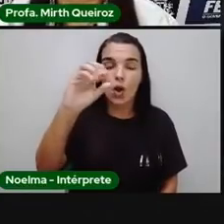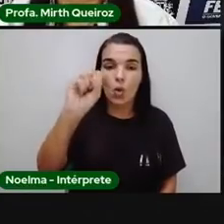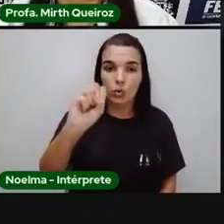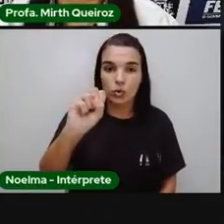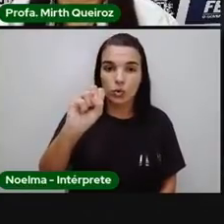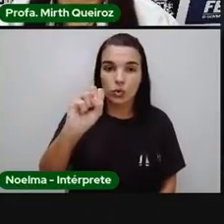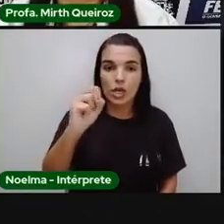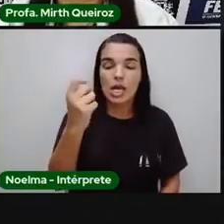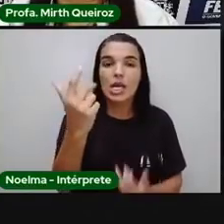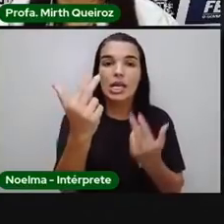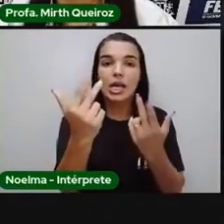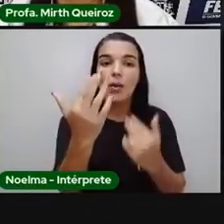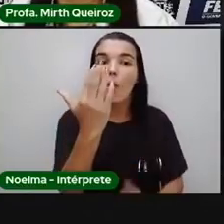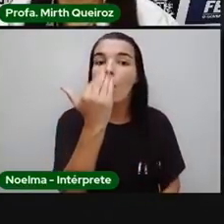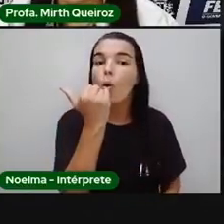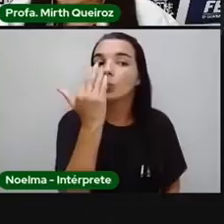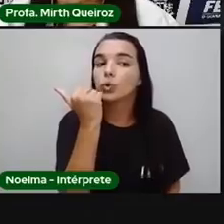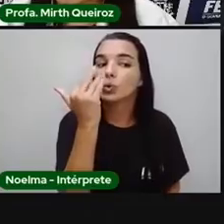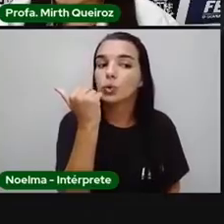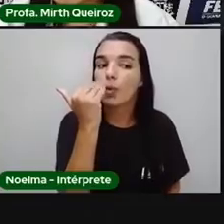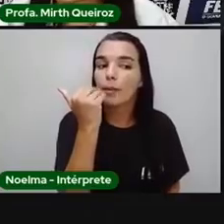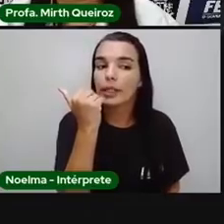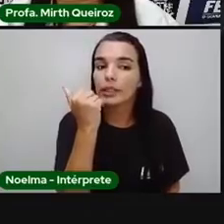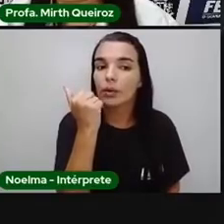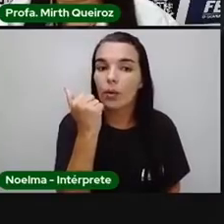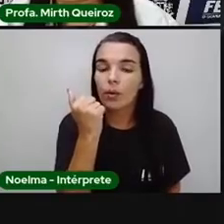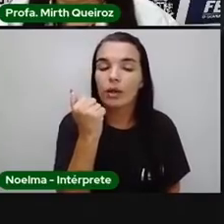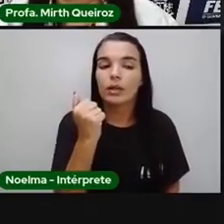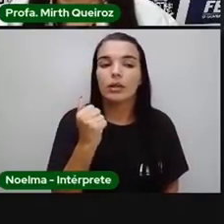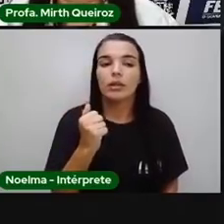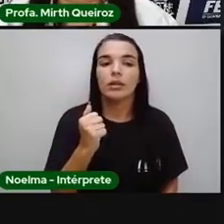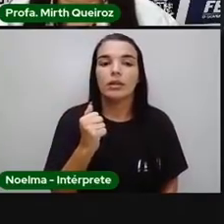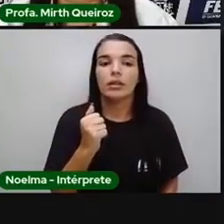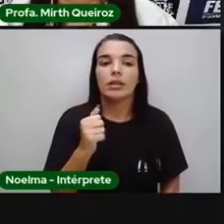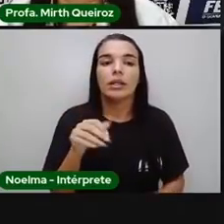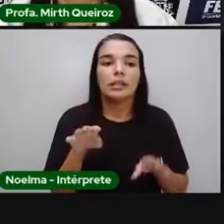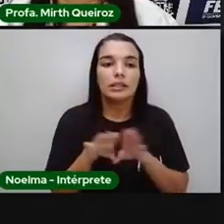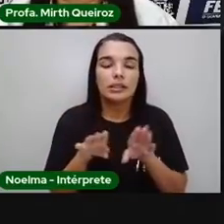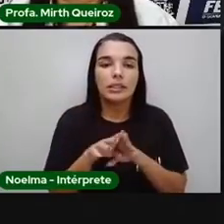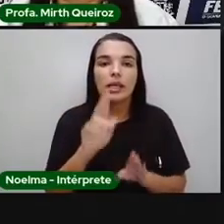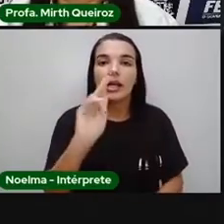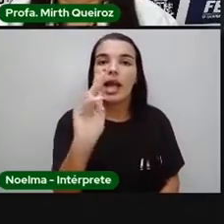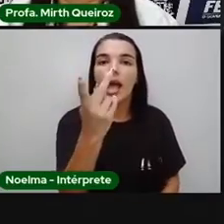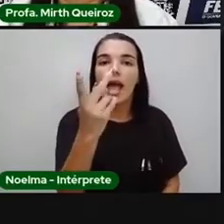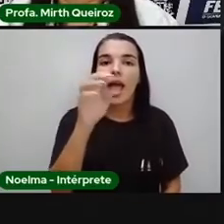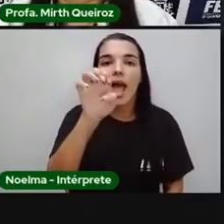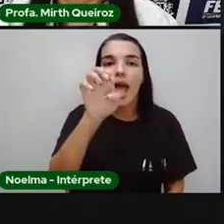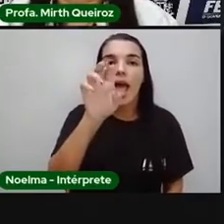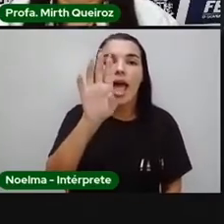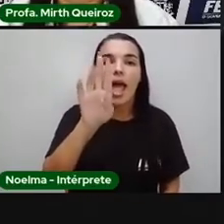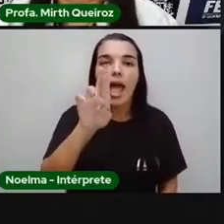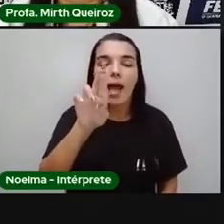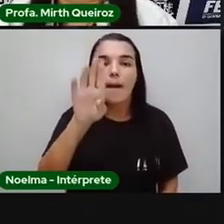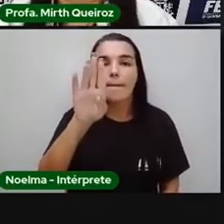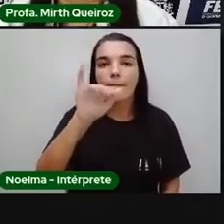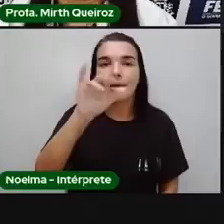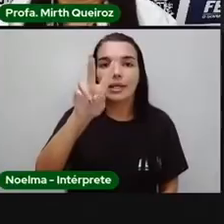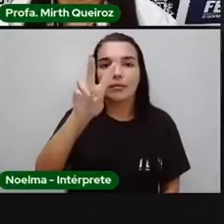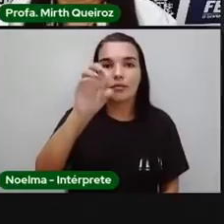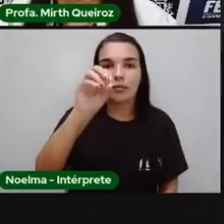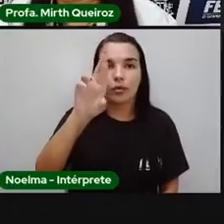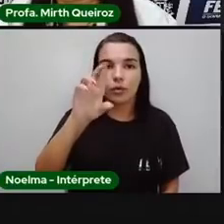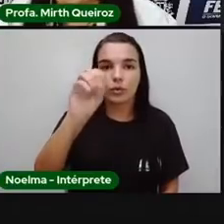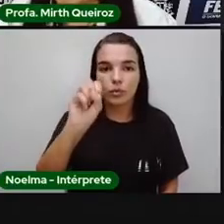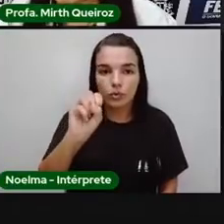aqueles que se alimentam a partir de outros sexos. Podem ser herbívoros, que são aqueles que se